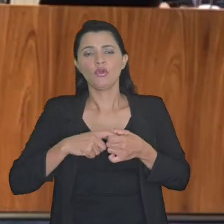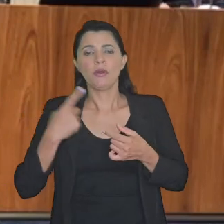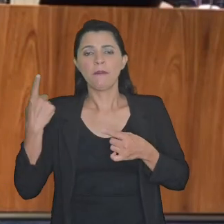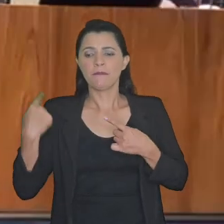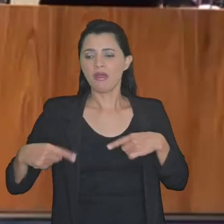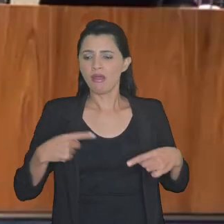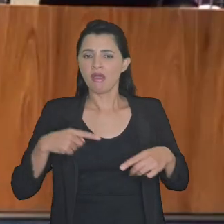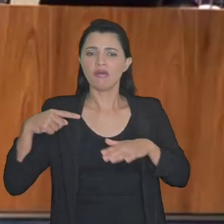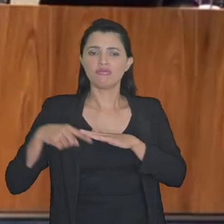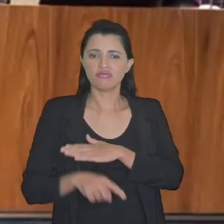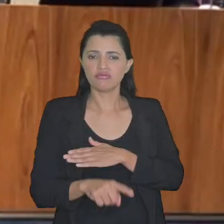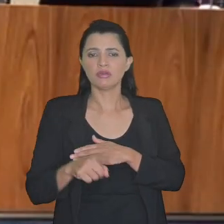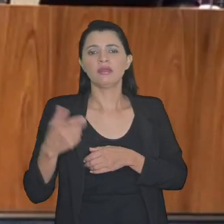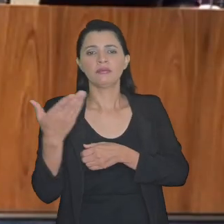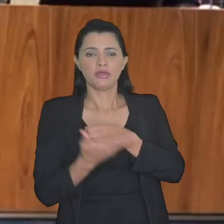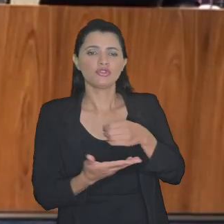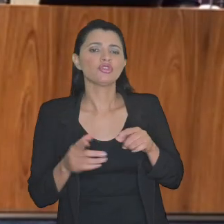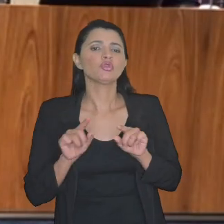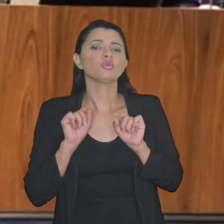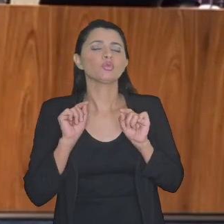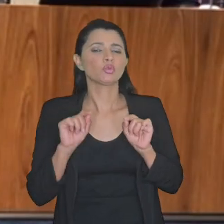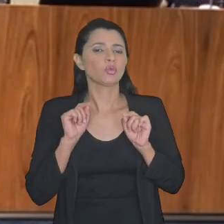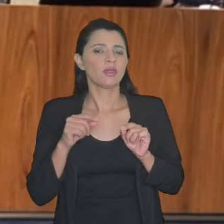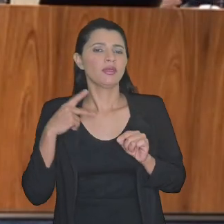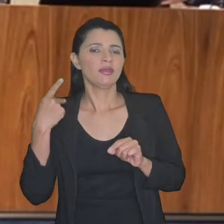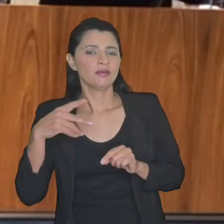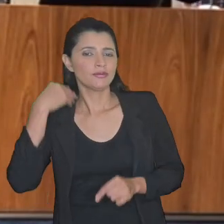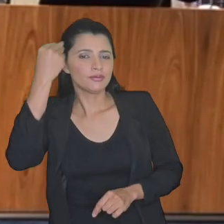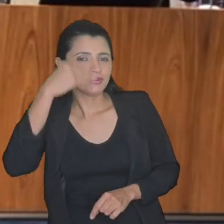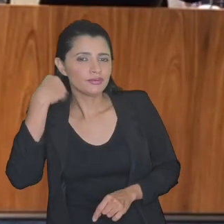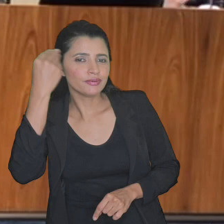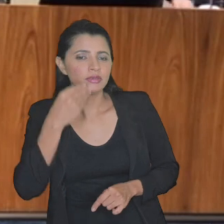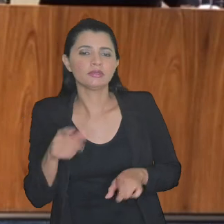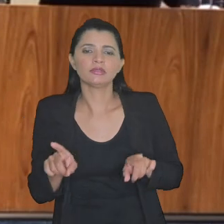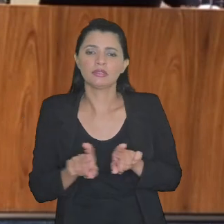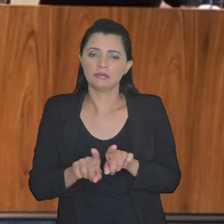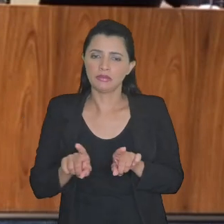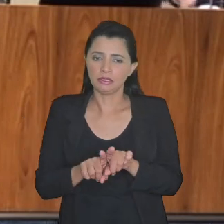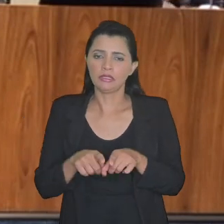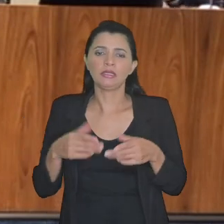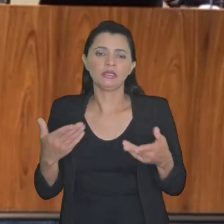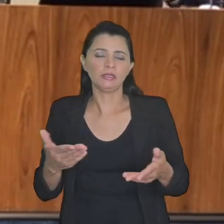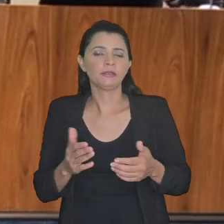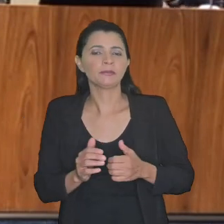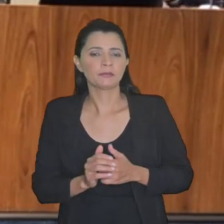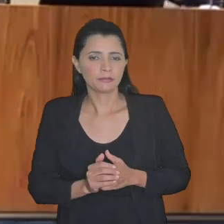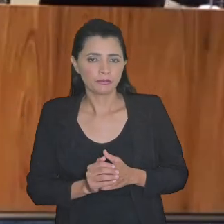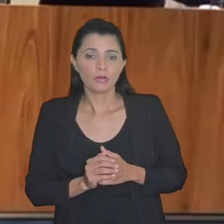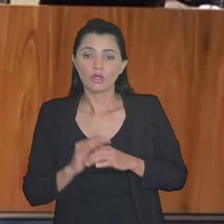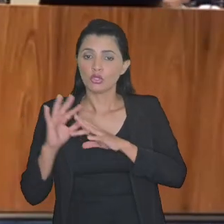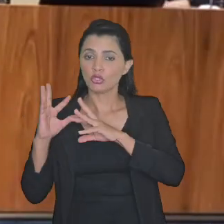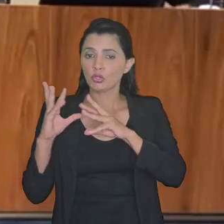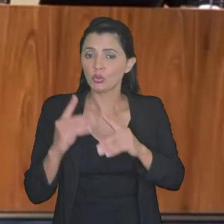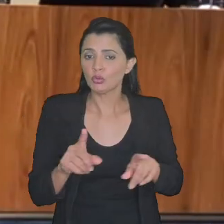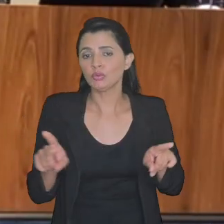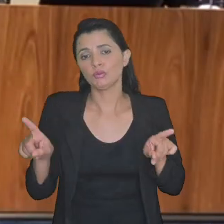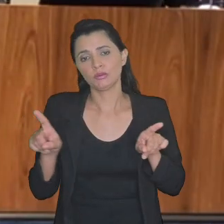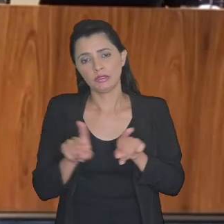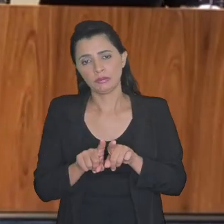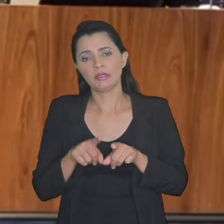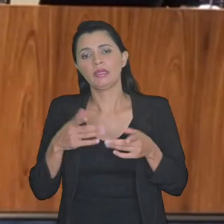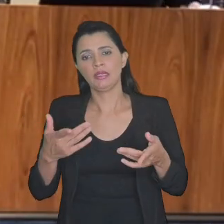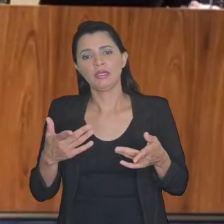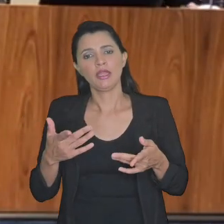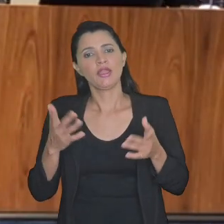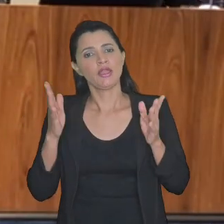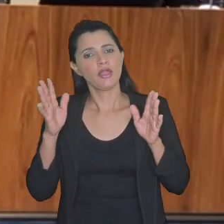reunir novamente para aprofundar o debate a partir depois da experiência e disso